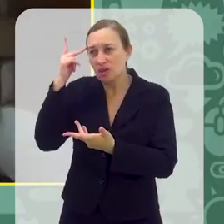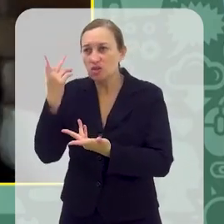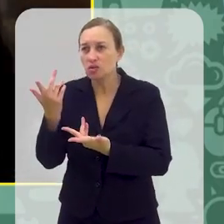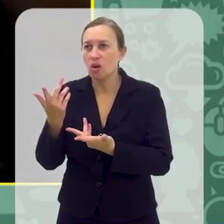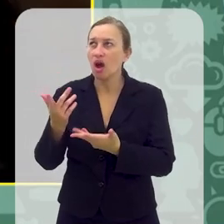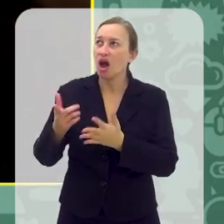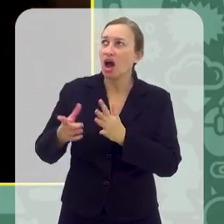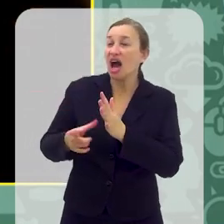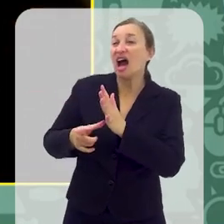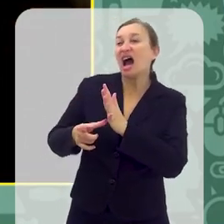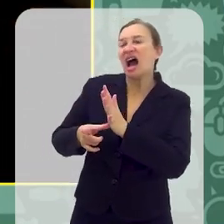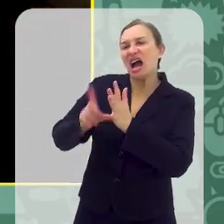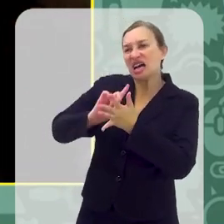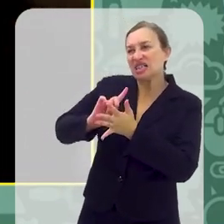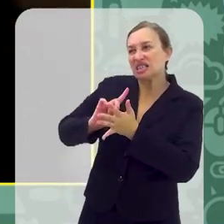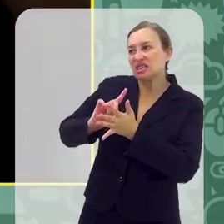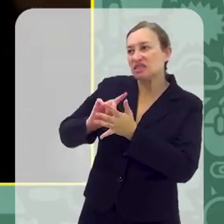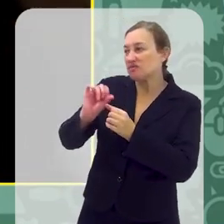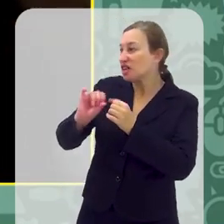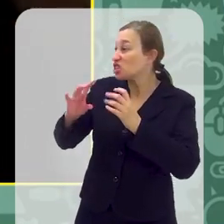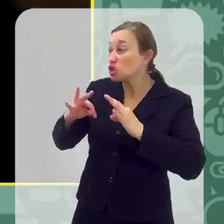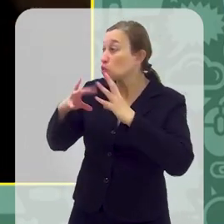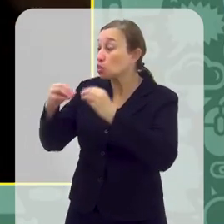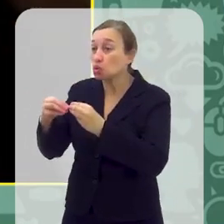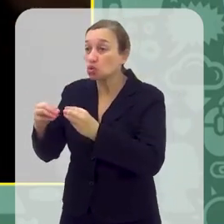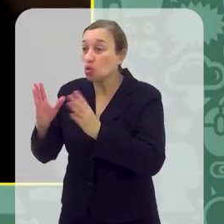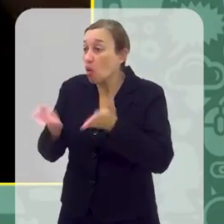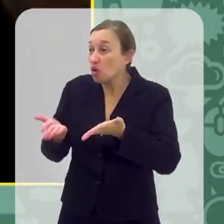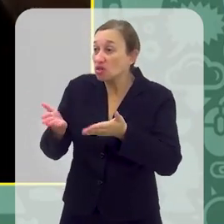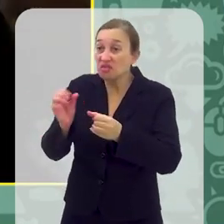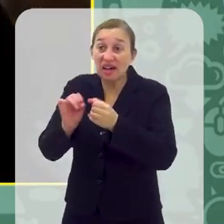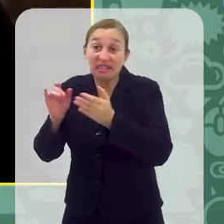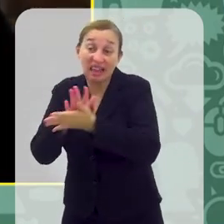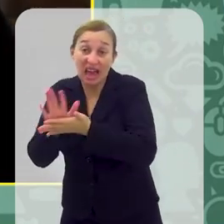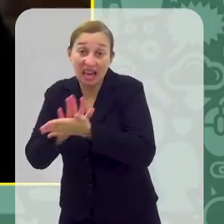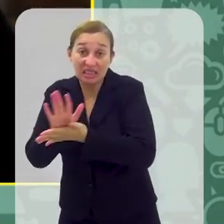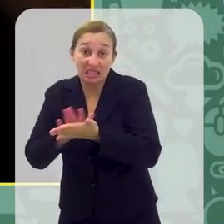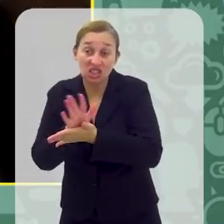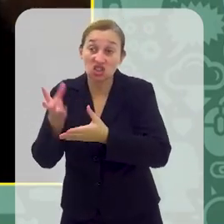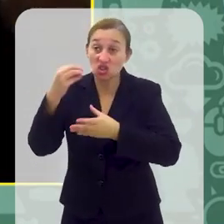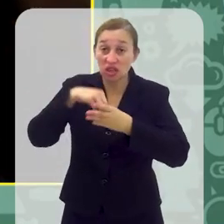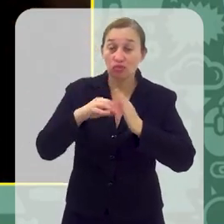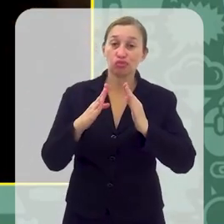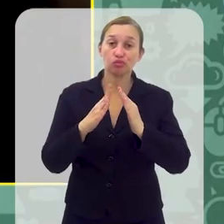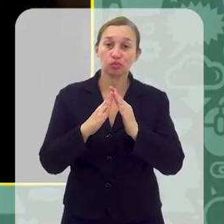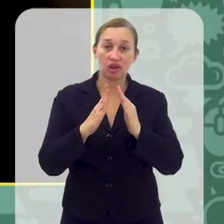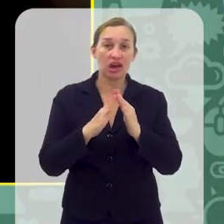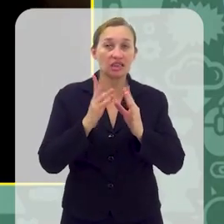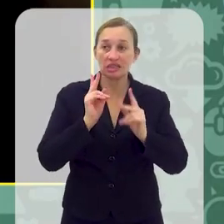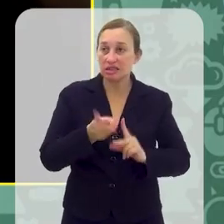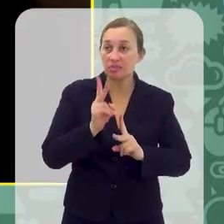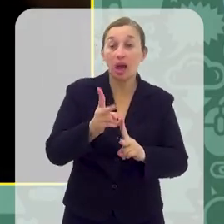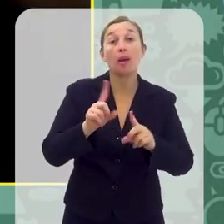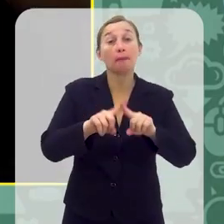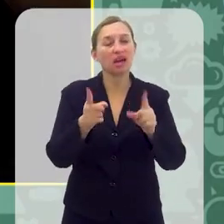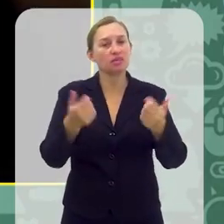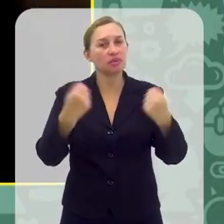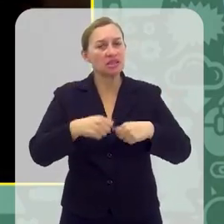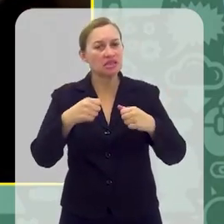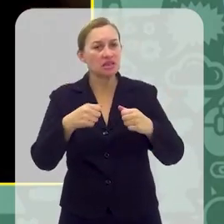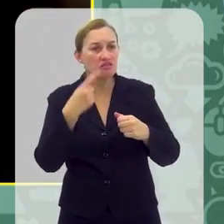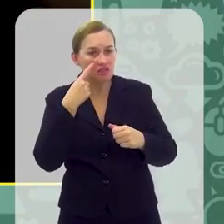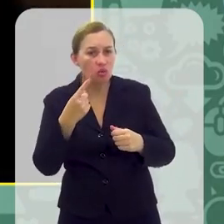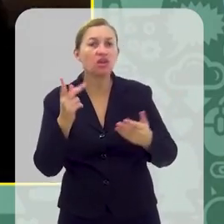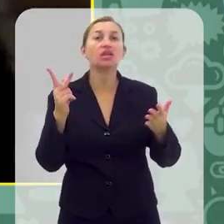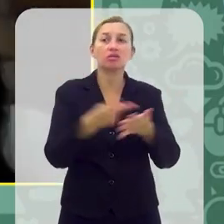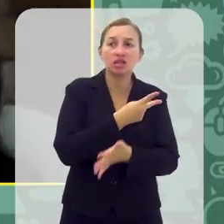fazia um monte de coisa, agora ficou mais recuso dentro do quarto. Então, acaba sendo ali um sinal, mas é claro que também precisa entender o que está acontecendo para ver